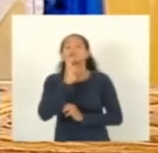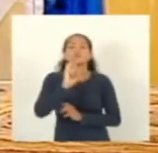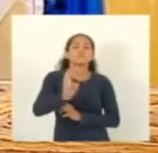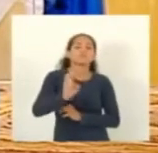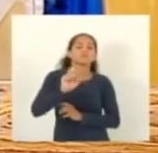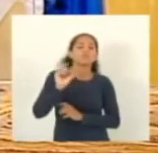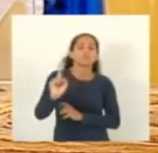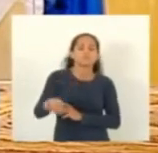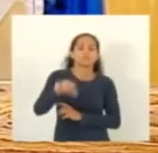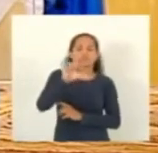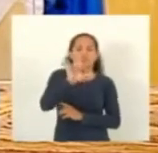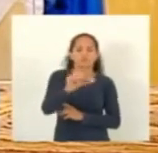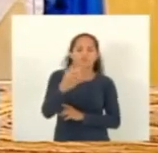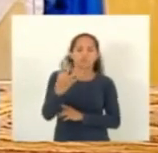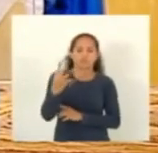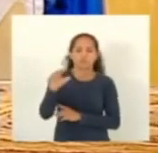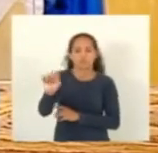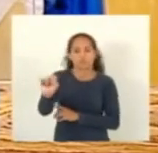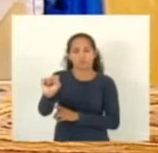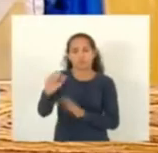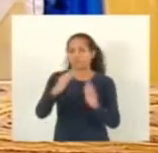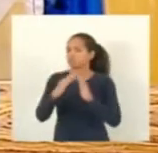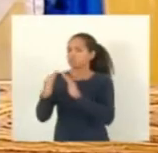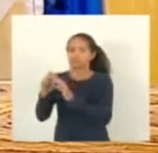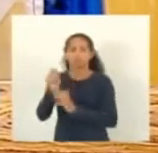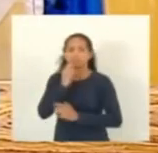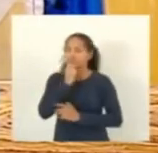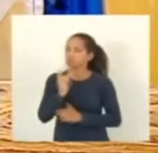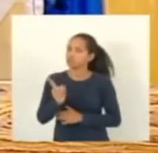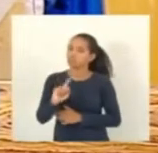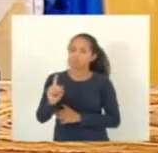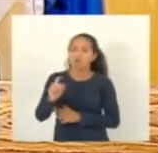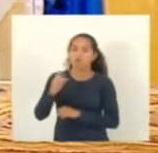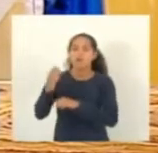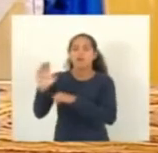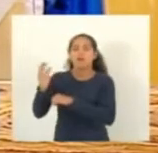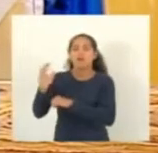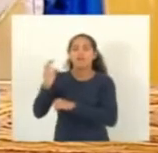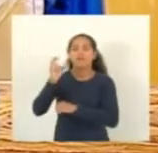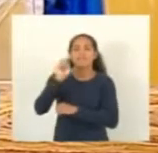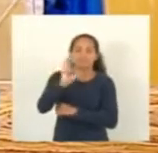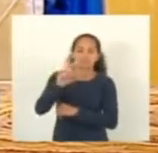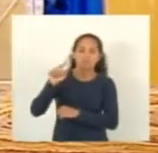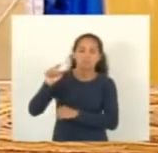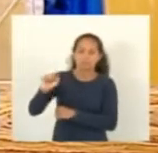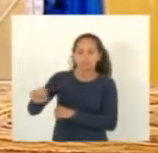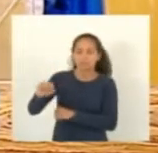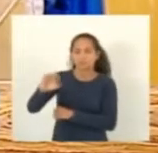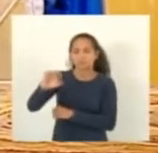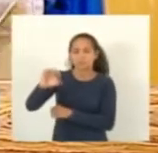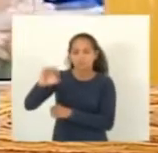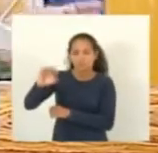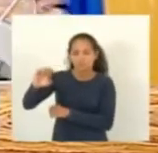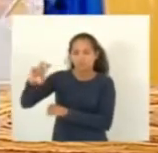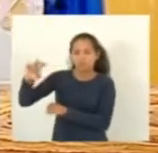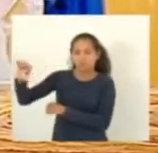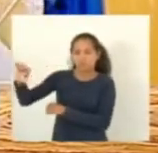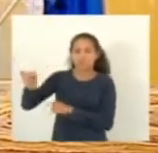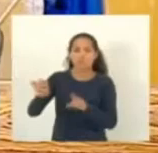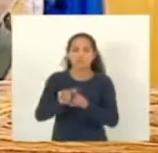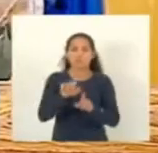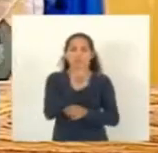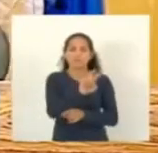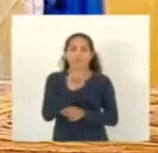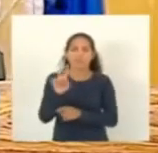.948 imóveis. Cariacica, 5.059. E Vila Velha, 5